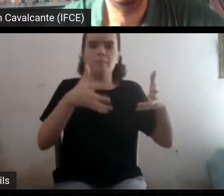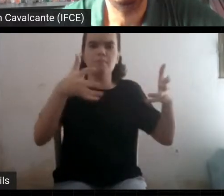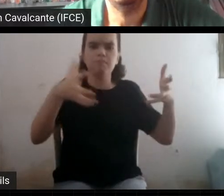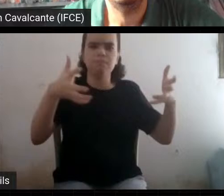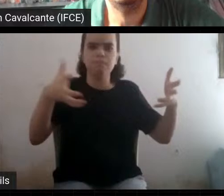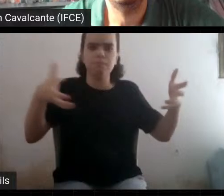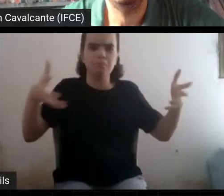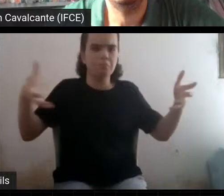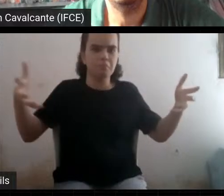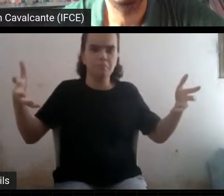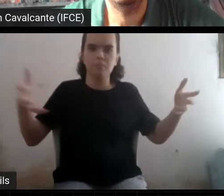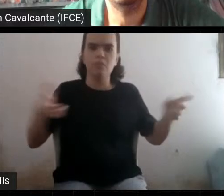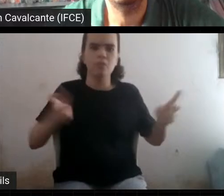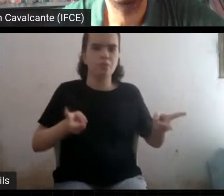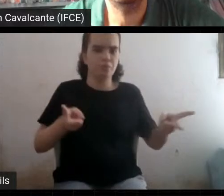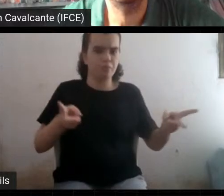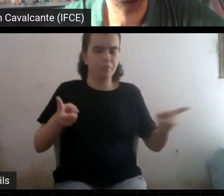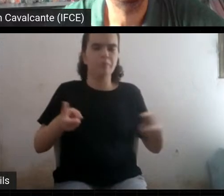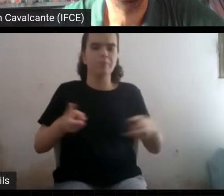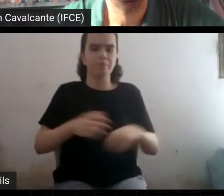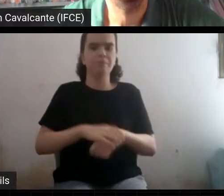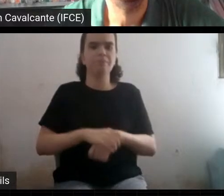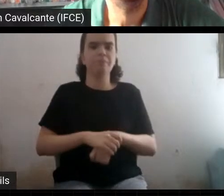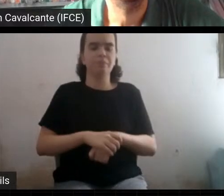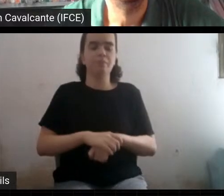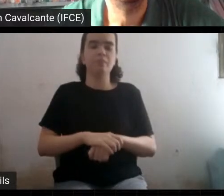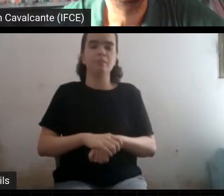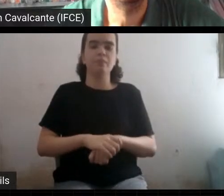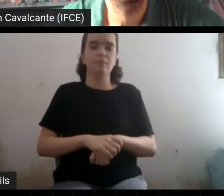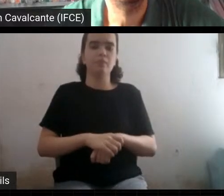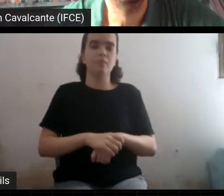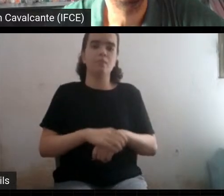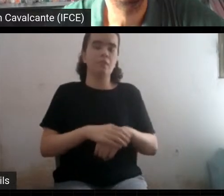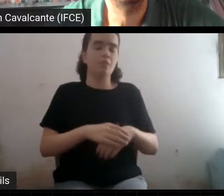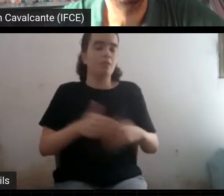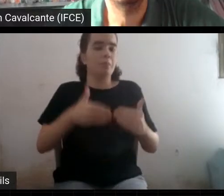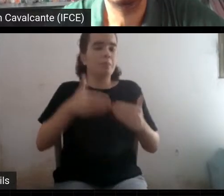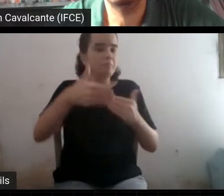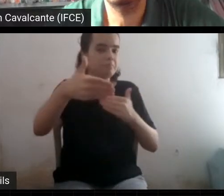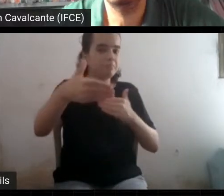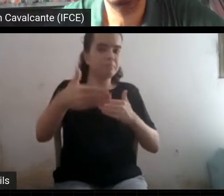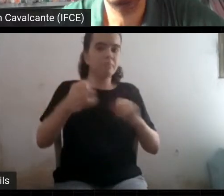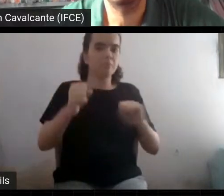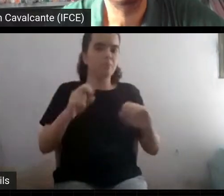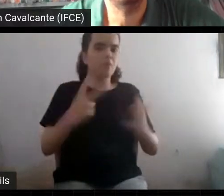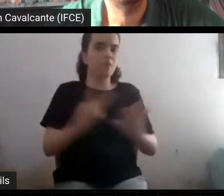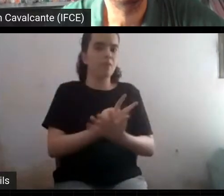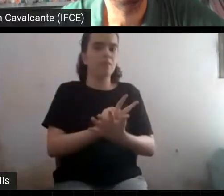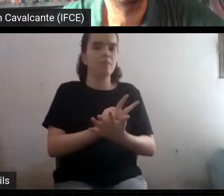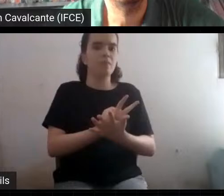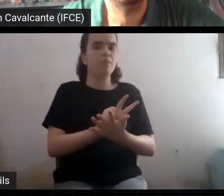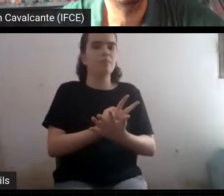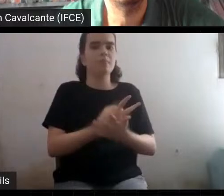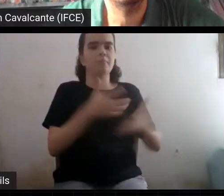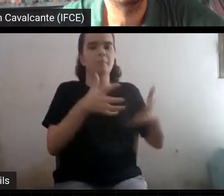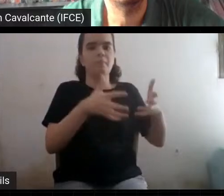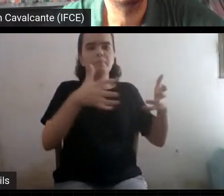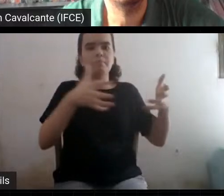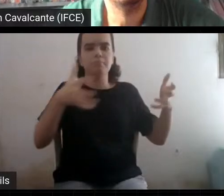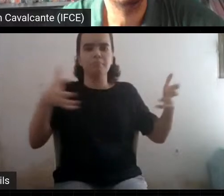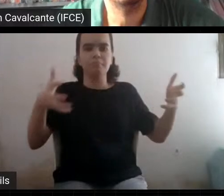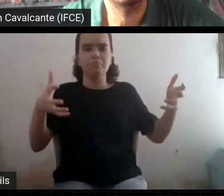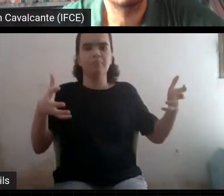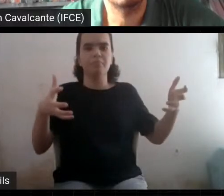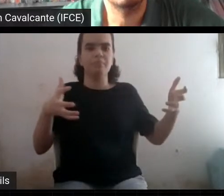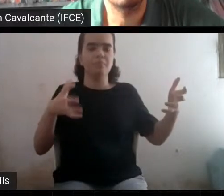Ele pode, tranquilamente, em algum momento, ficar como se fosse com uma velocidade constante. vai expandir para